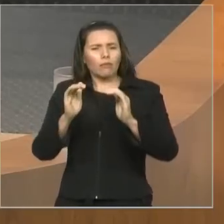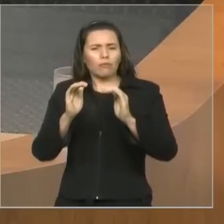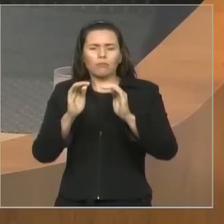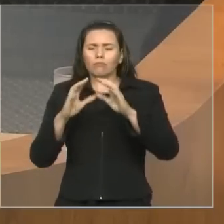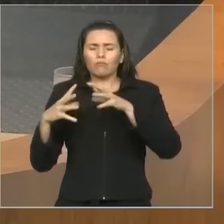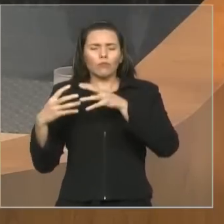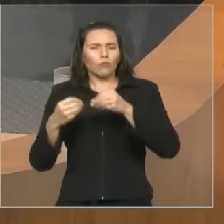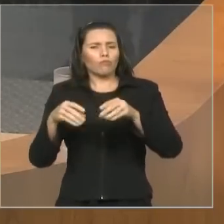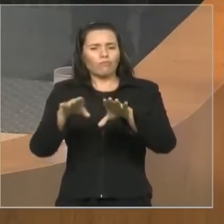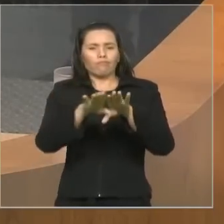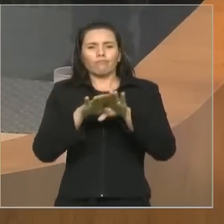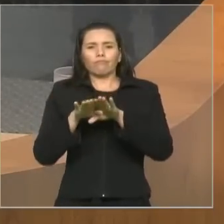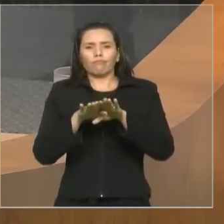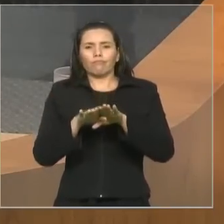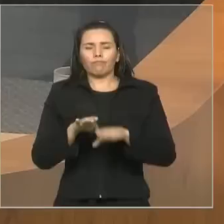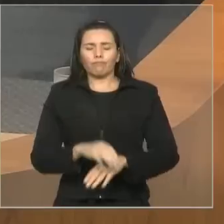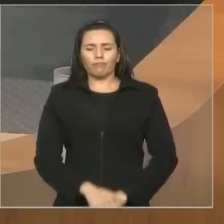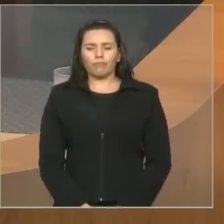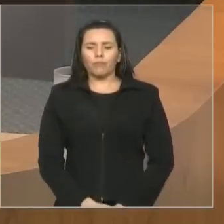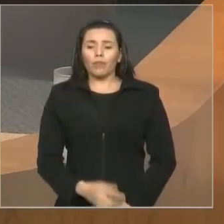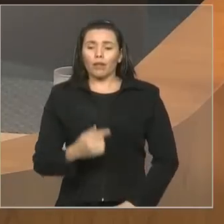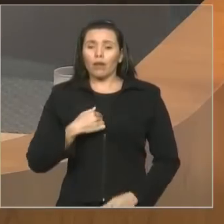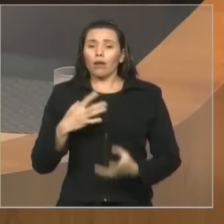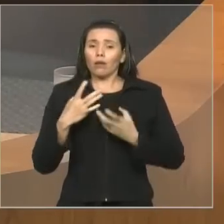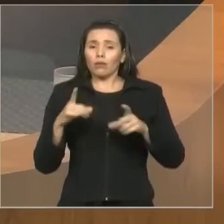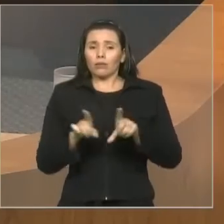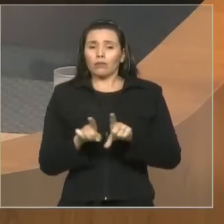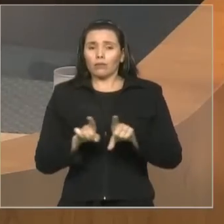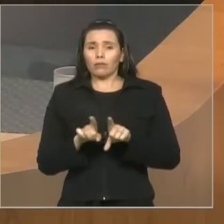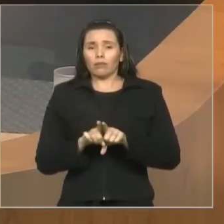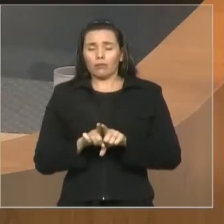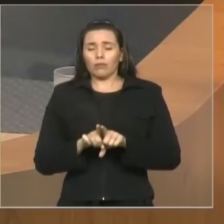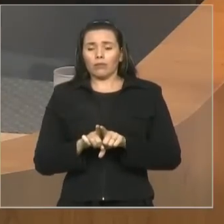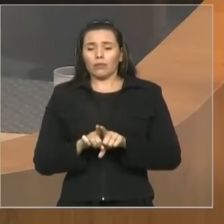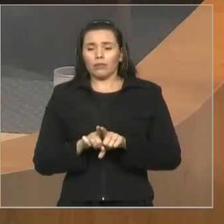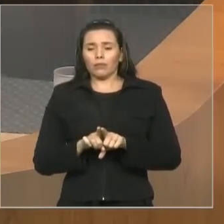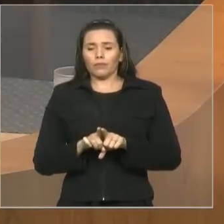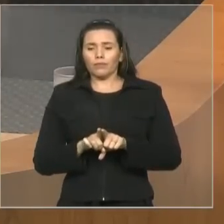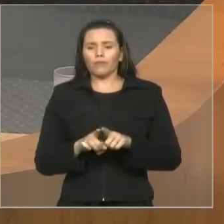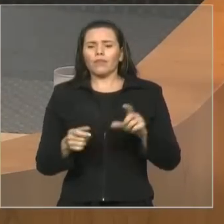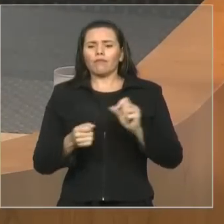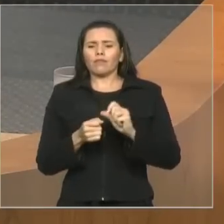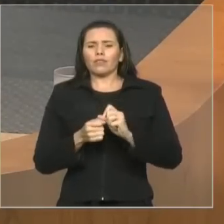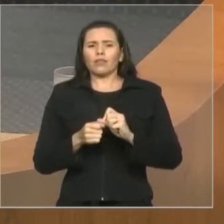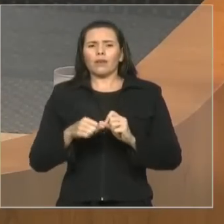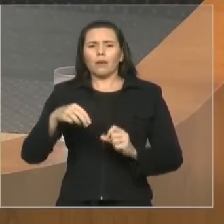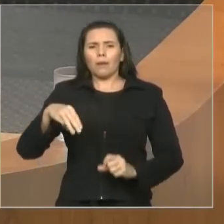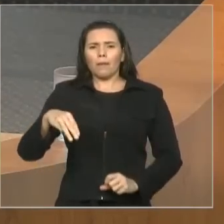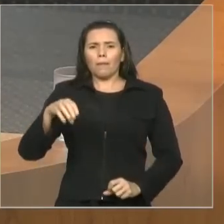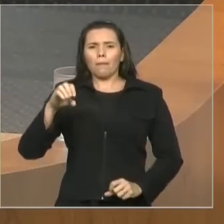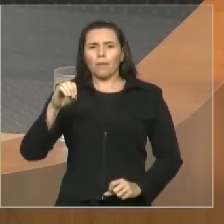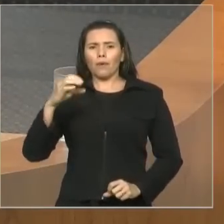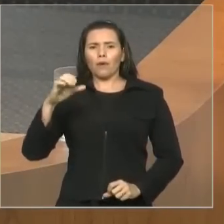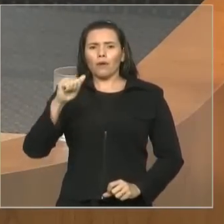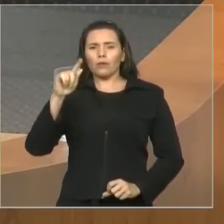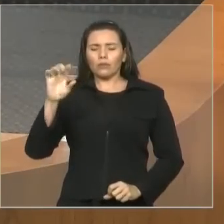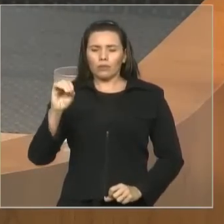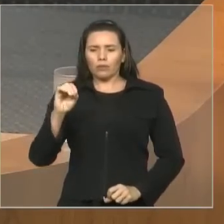aqui fazer uma moção à Andréa Rezende.